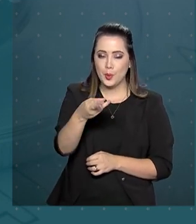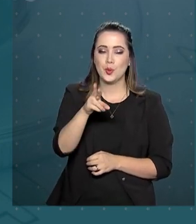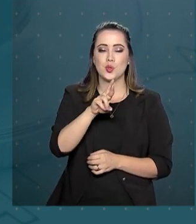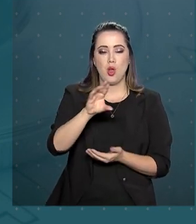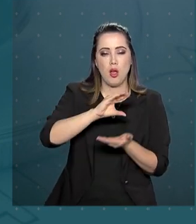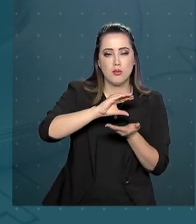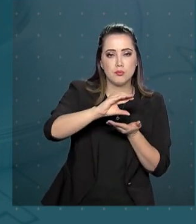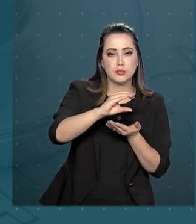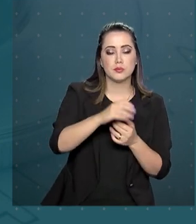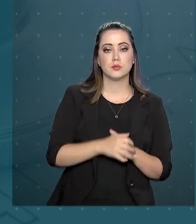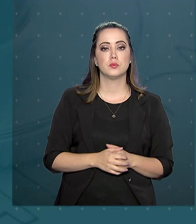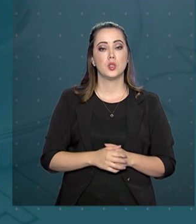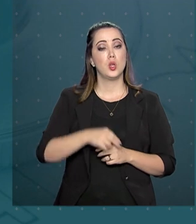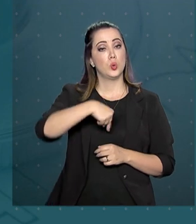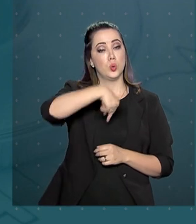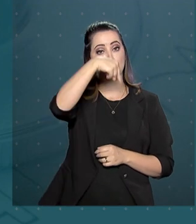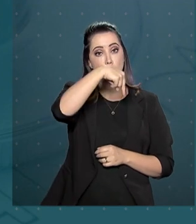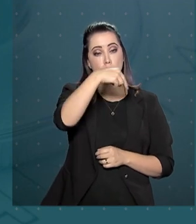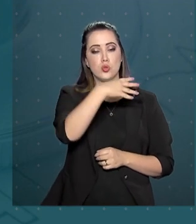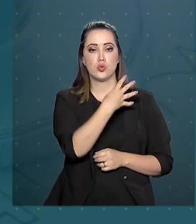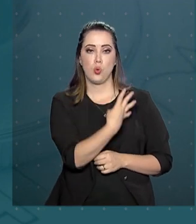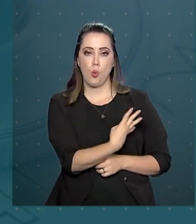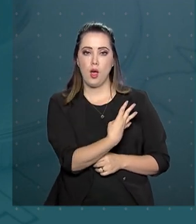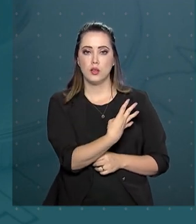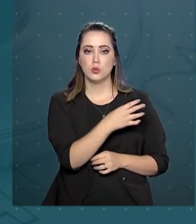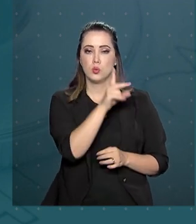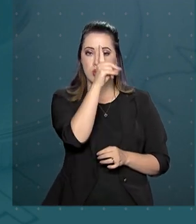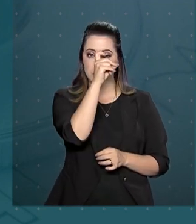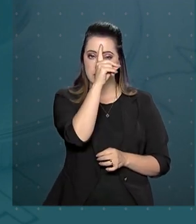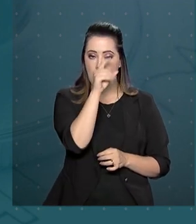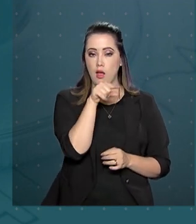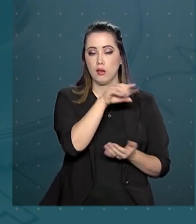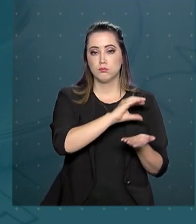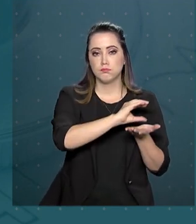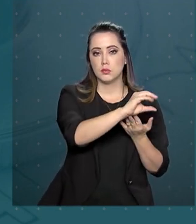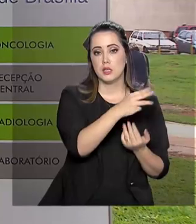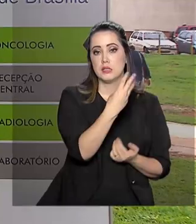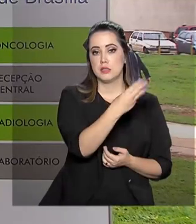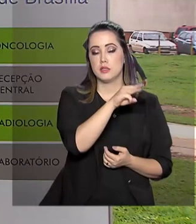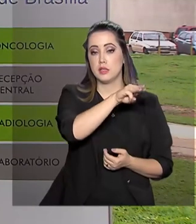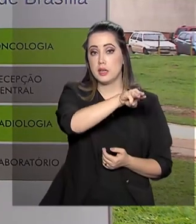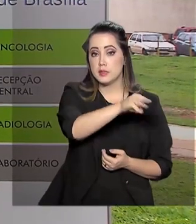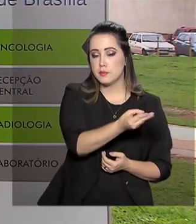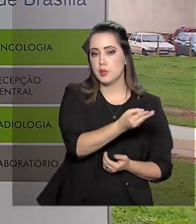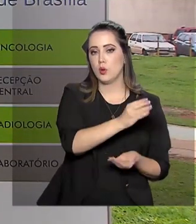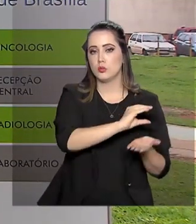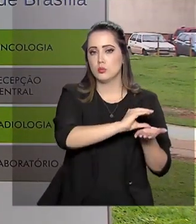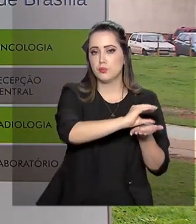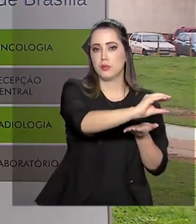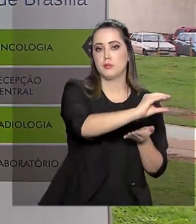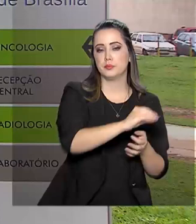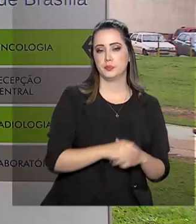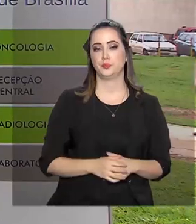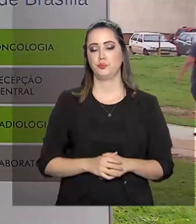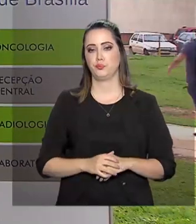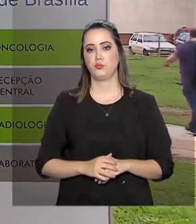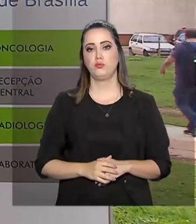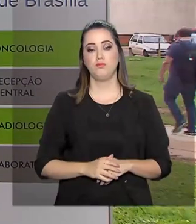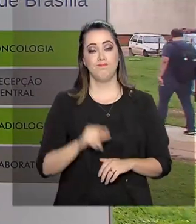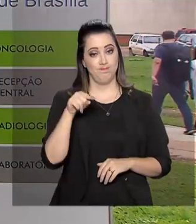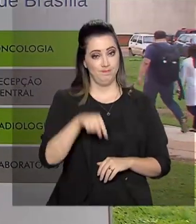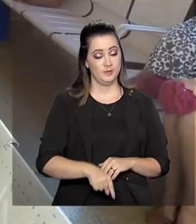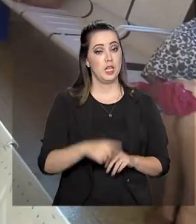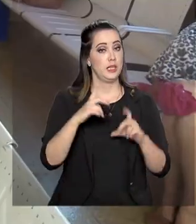quatro instituições vão receber 3 milhões e 600 mil reais. O Hospital Universitário de Brasília está entre os